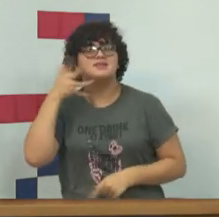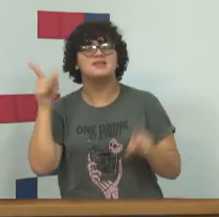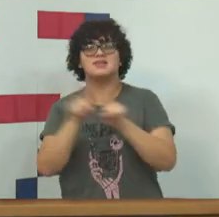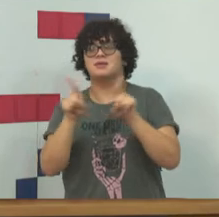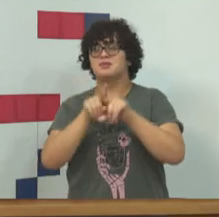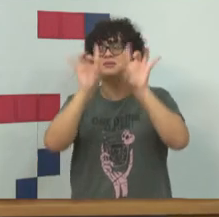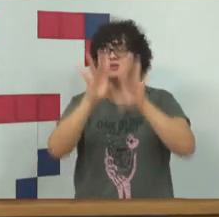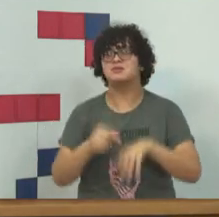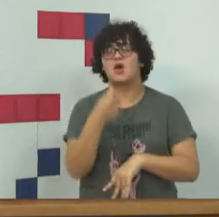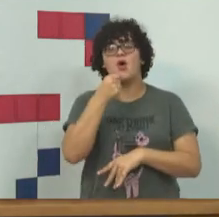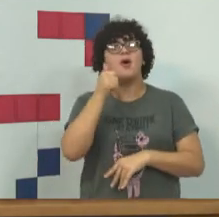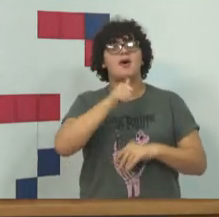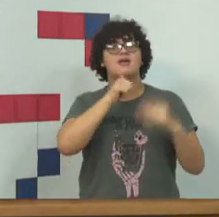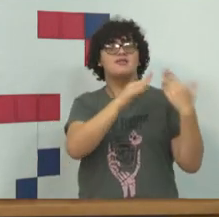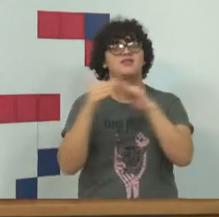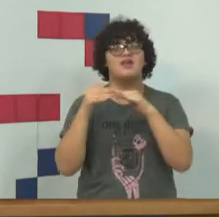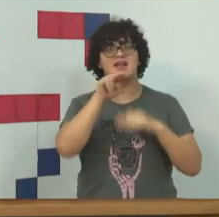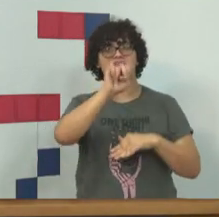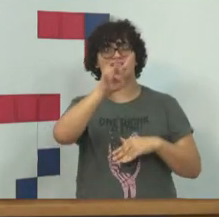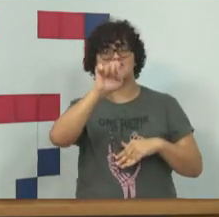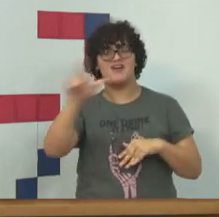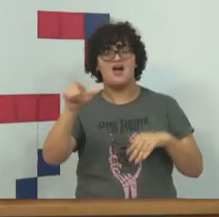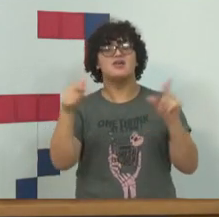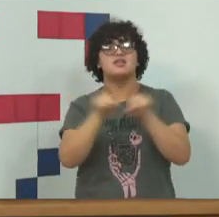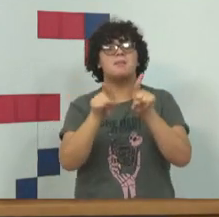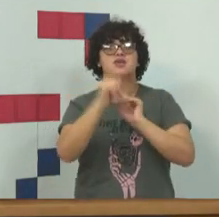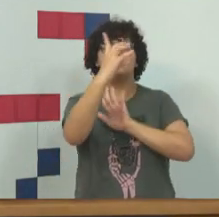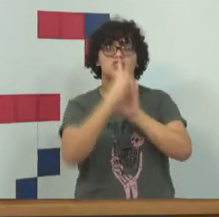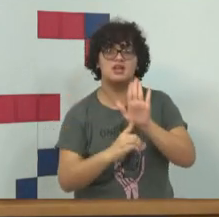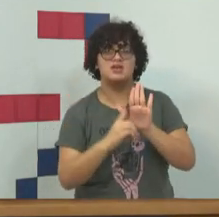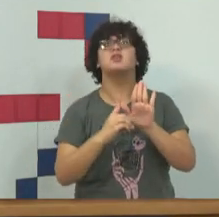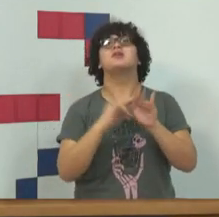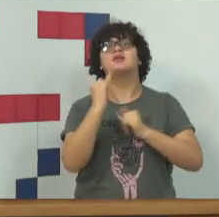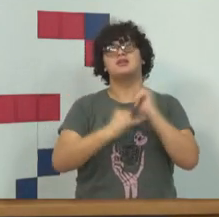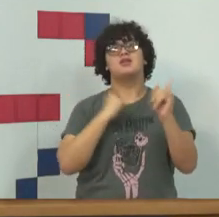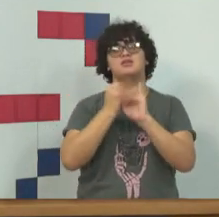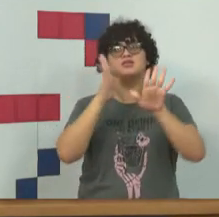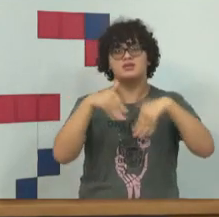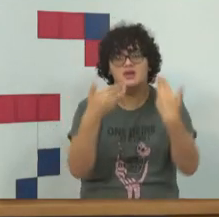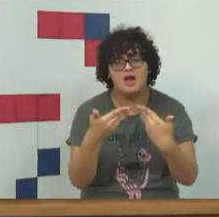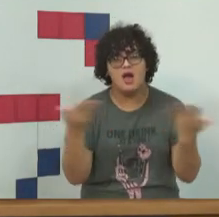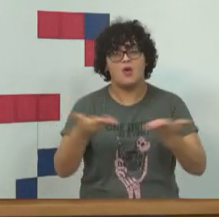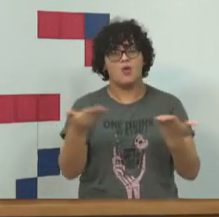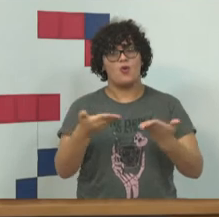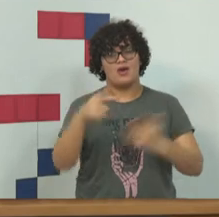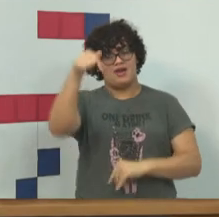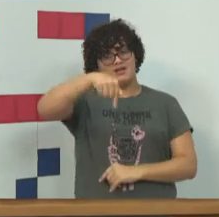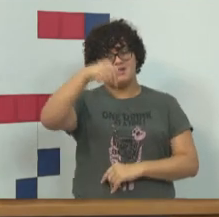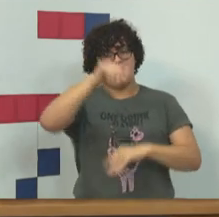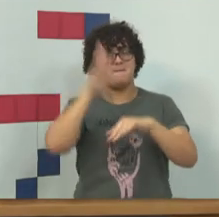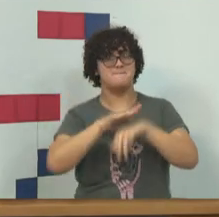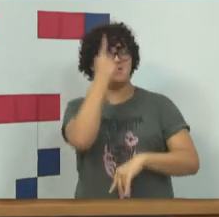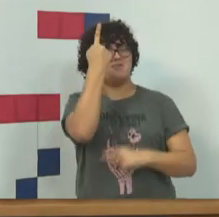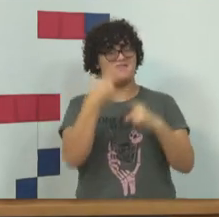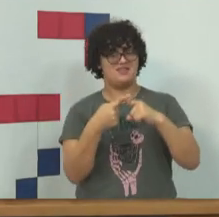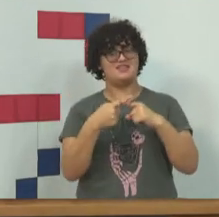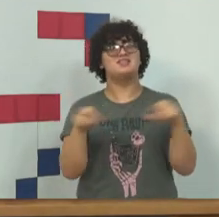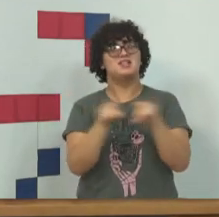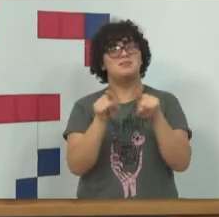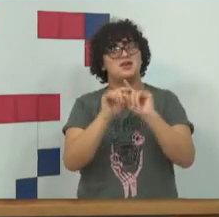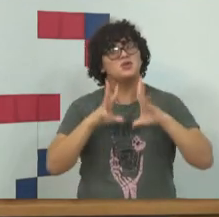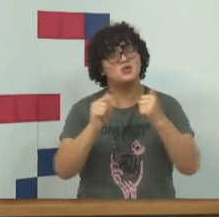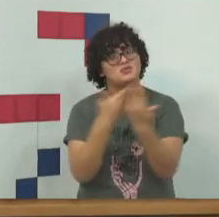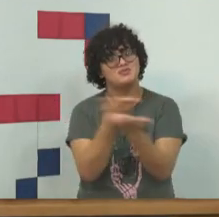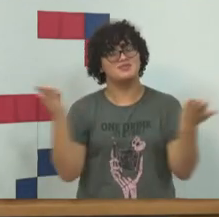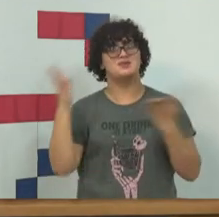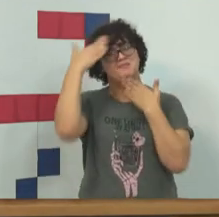premiada, o caso da favela naval, direito à internet, e assista esse aqui mais uma vez. A todos, muito